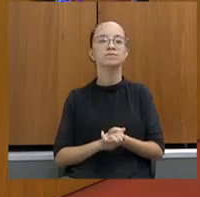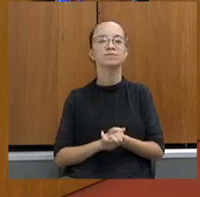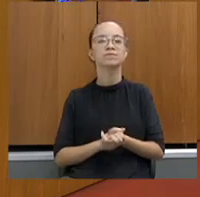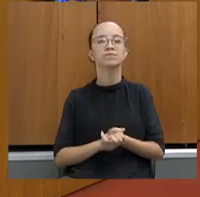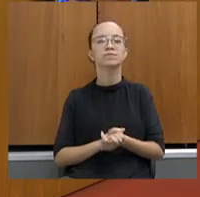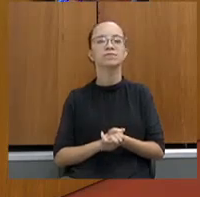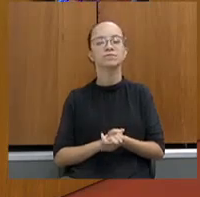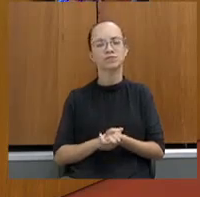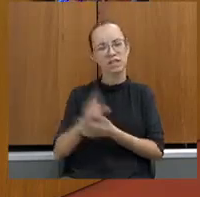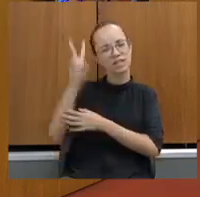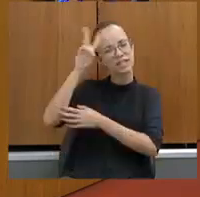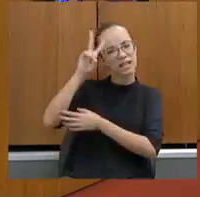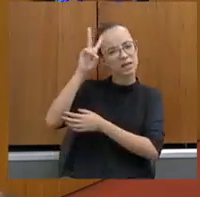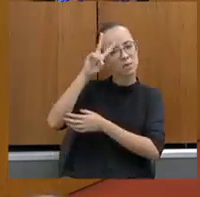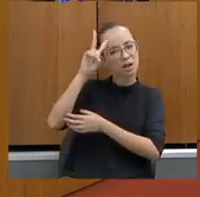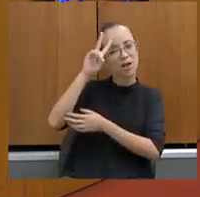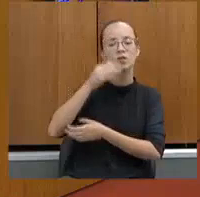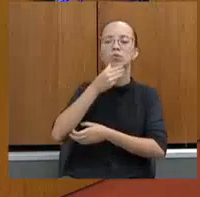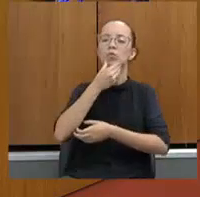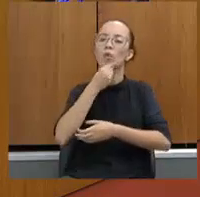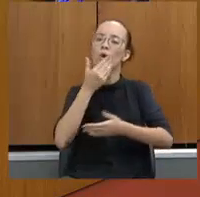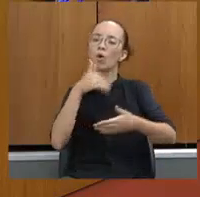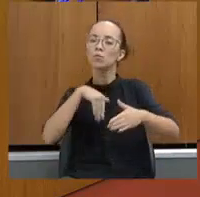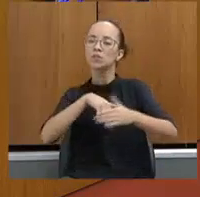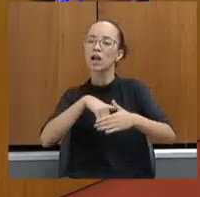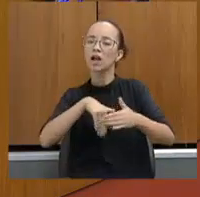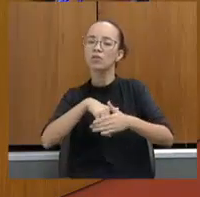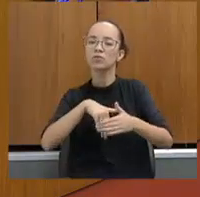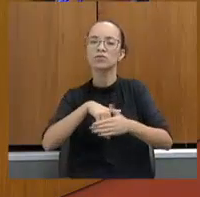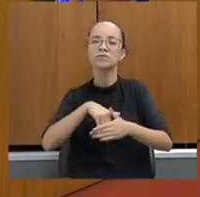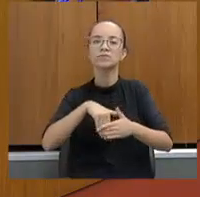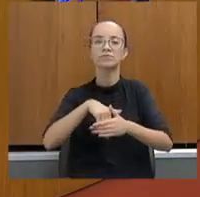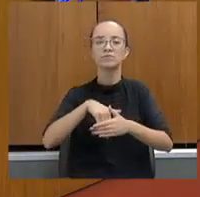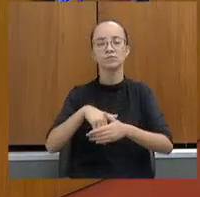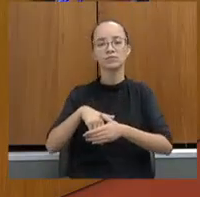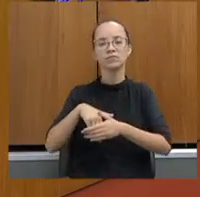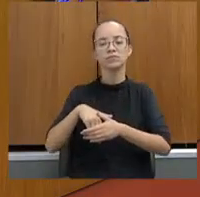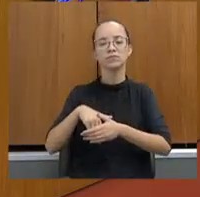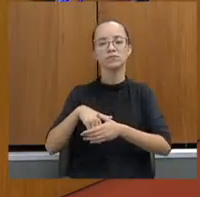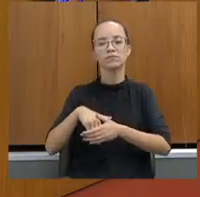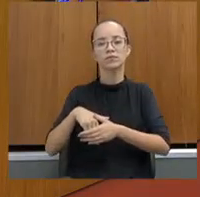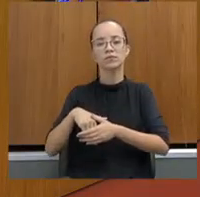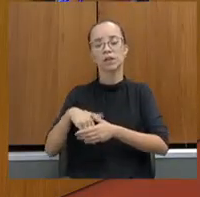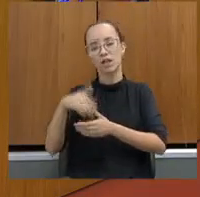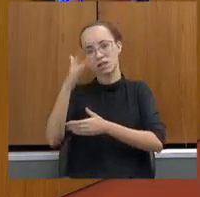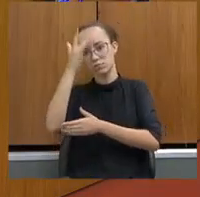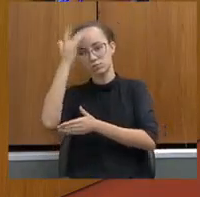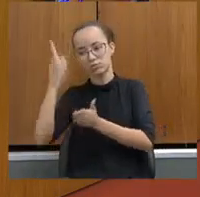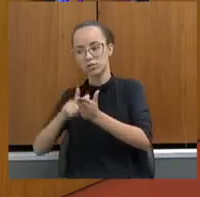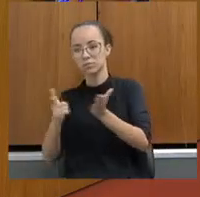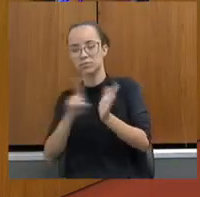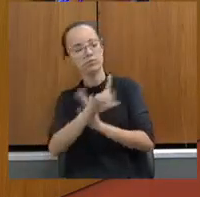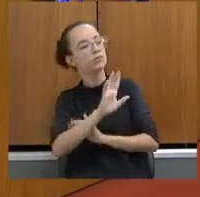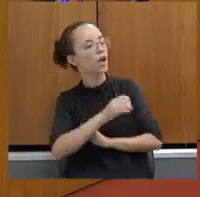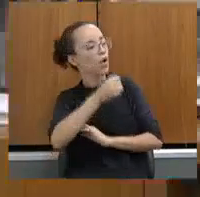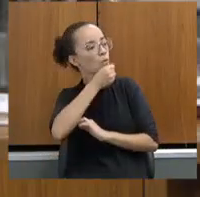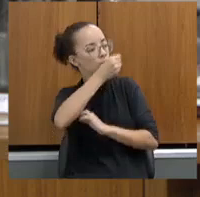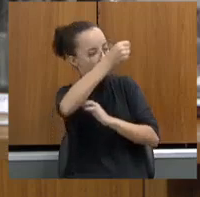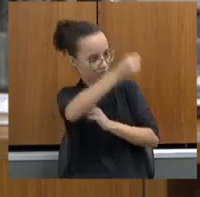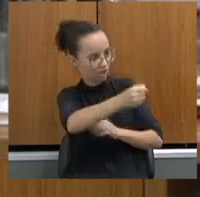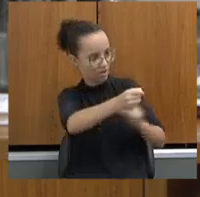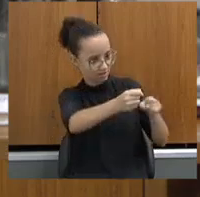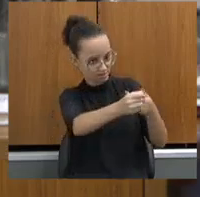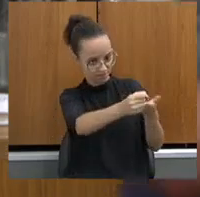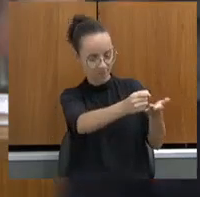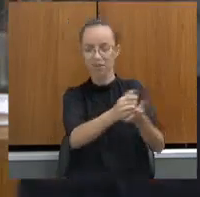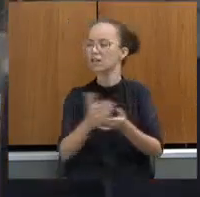Você lembra do jogador que terminado o jogo, o repórter chegou e falou para ele, aqui está o microfone para você.